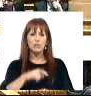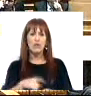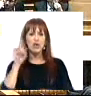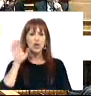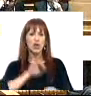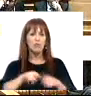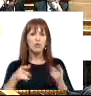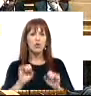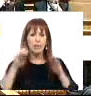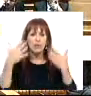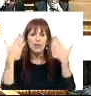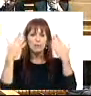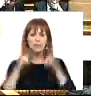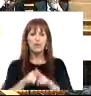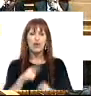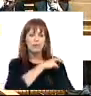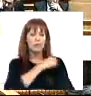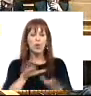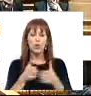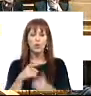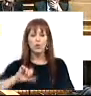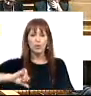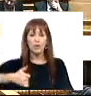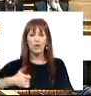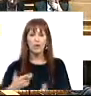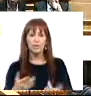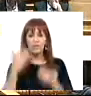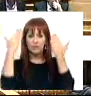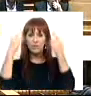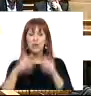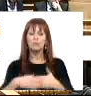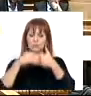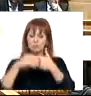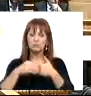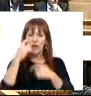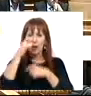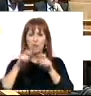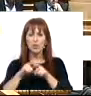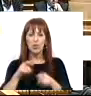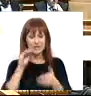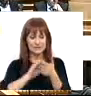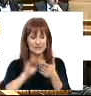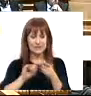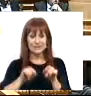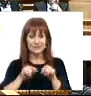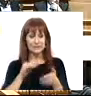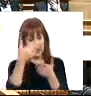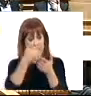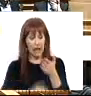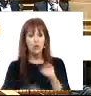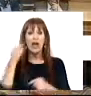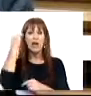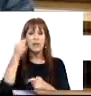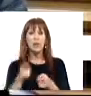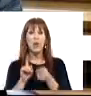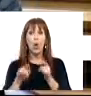Senhoras senhores deputados, as primeiras palavras para, em nome do Partido Ecologista Os Verdes, saudar e cumprimentar todos os peticionantes desta petição, em